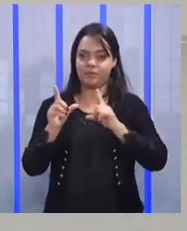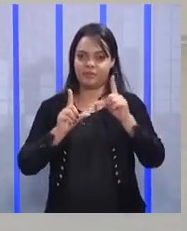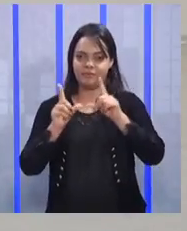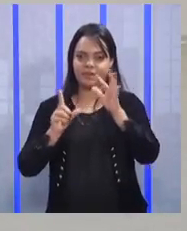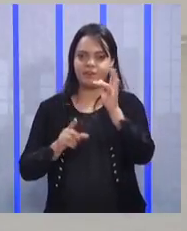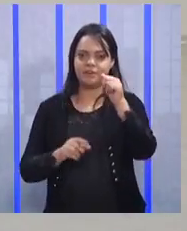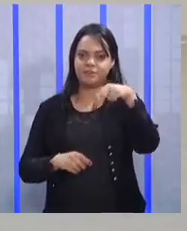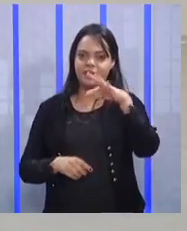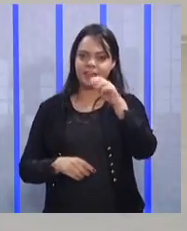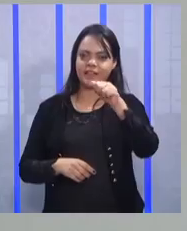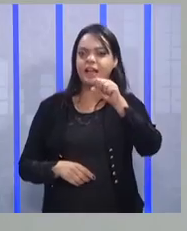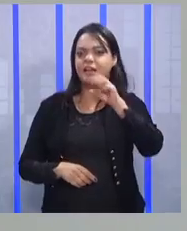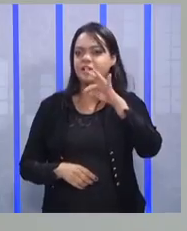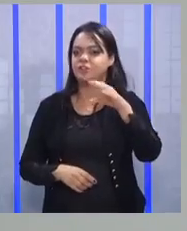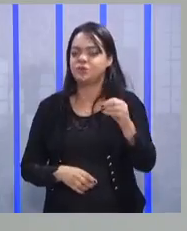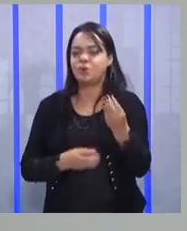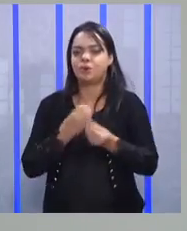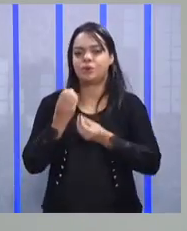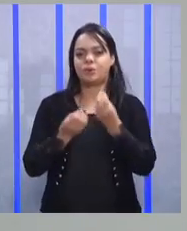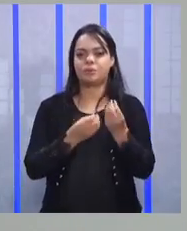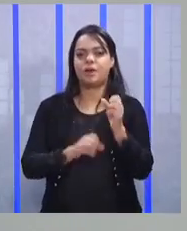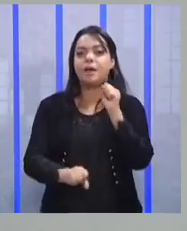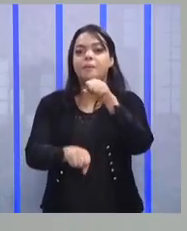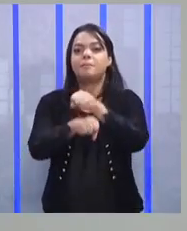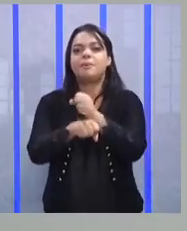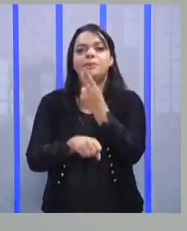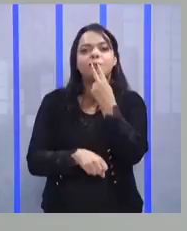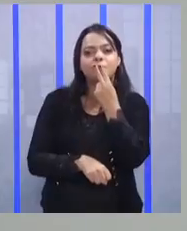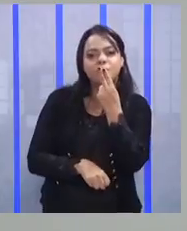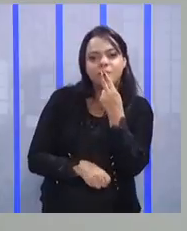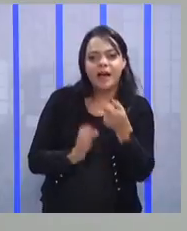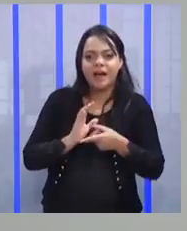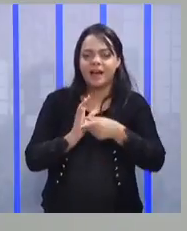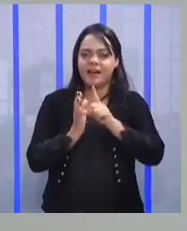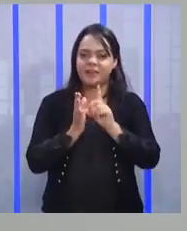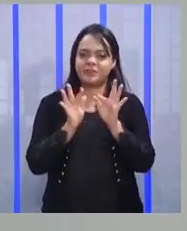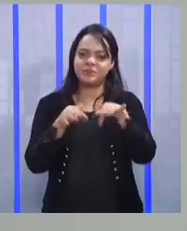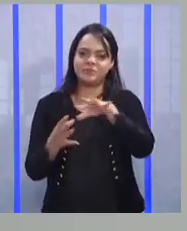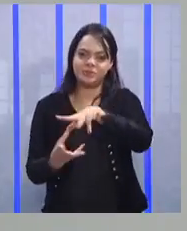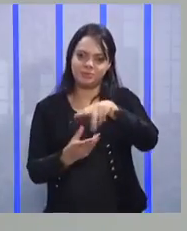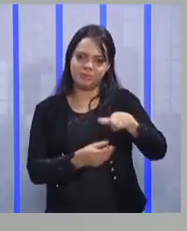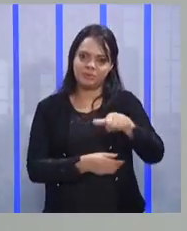Fantástico. Como é que vai ser? Pare de fumar antes do fim do mundo com o doutor Drauzio Varela.